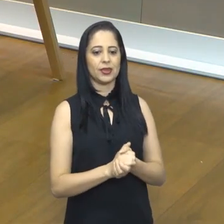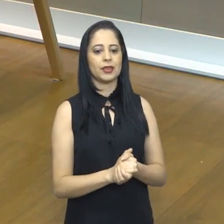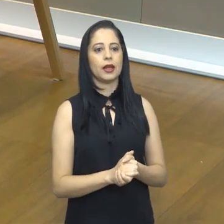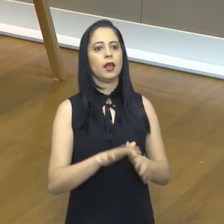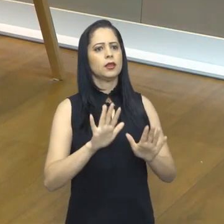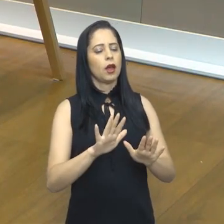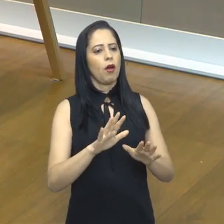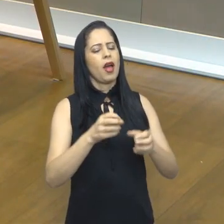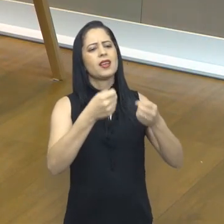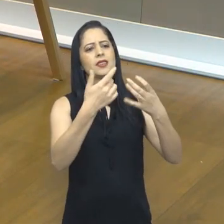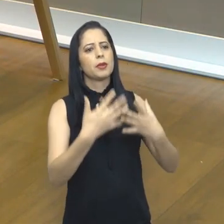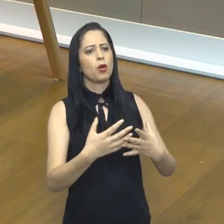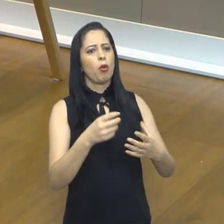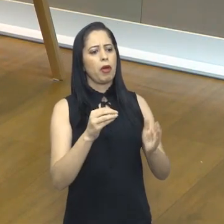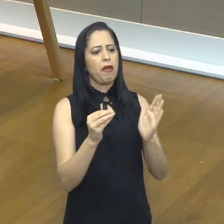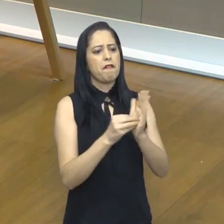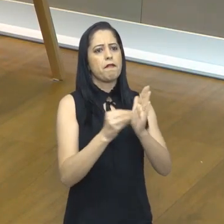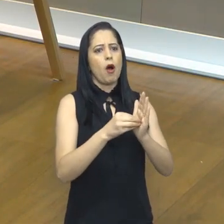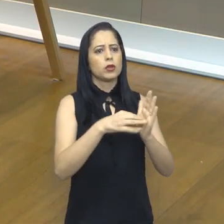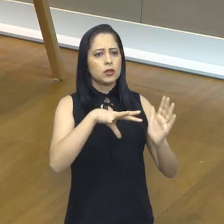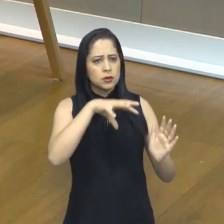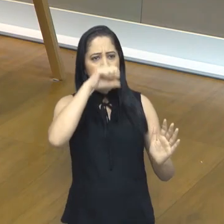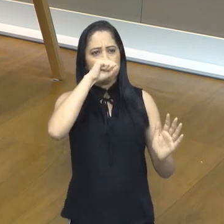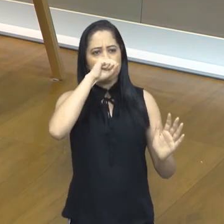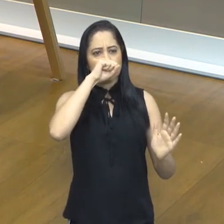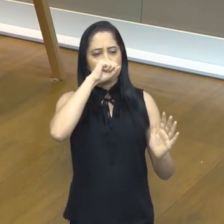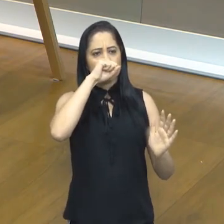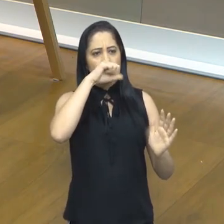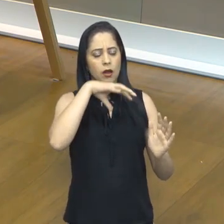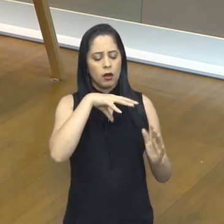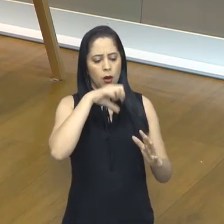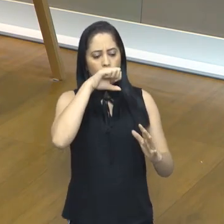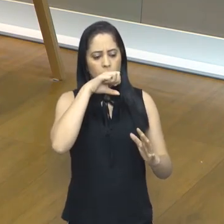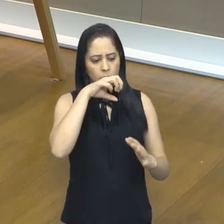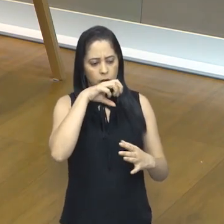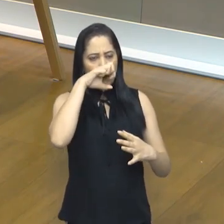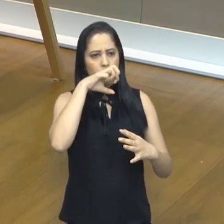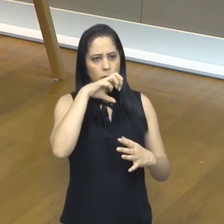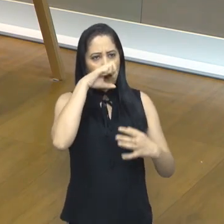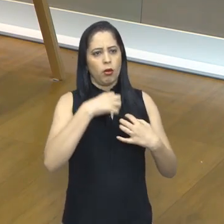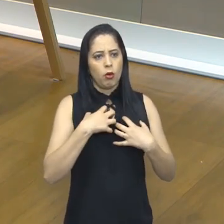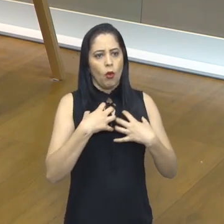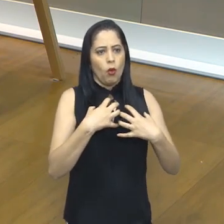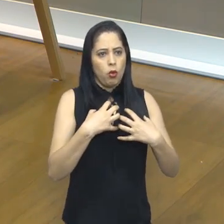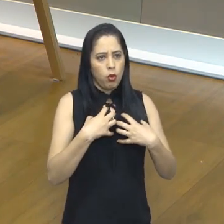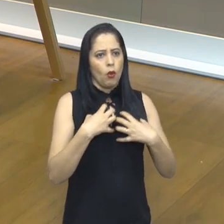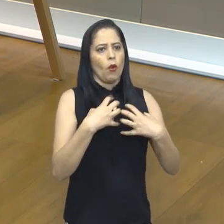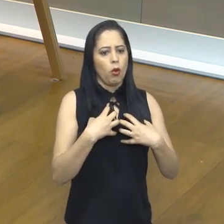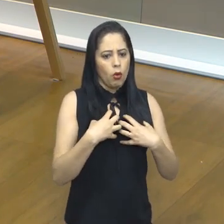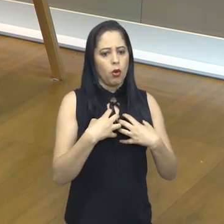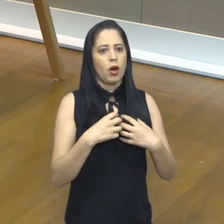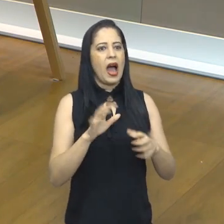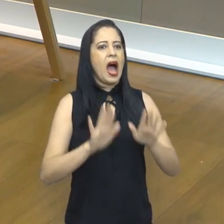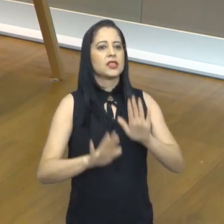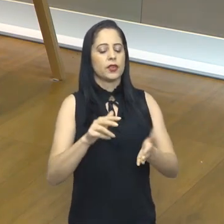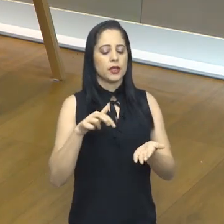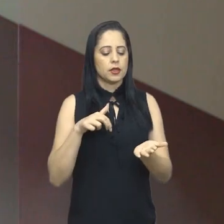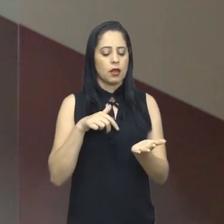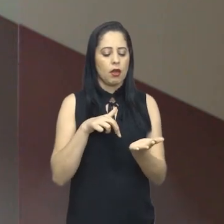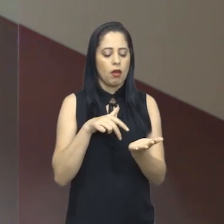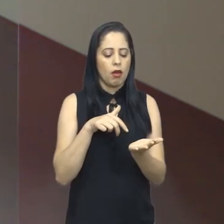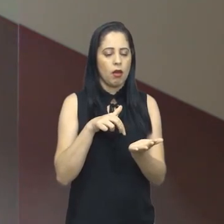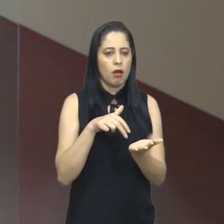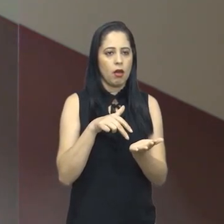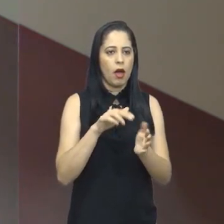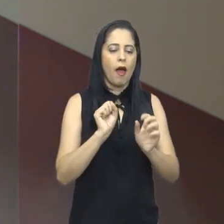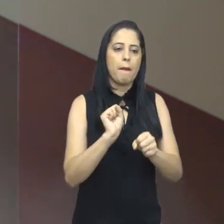relataram falta de ar, a mãe também comentou que estava com muito cansaço, ela sentia em alguns momentos até em casa fazendo a caminhadinha